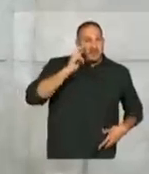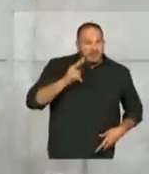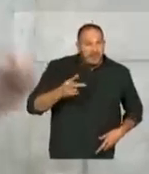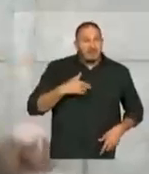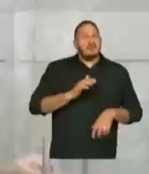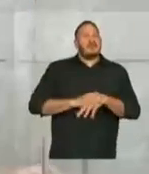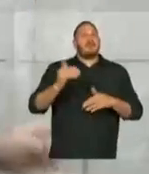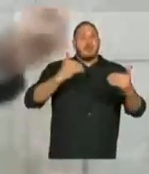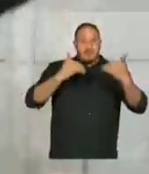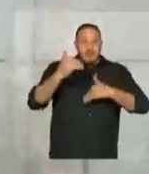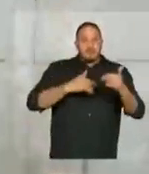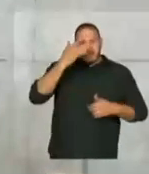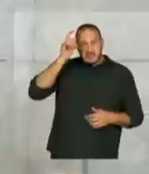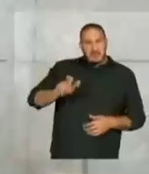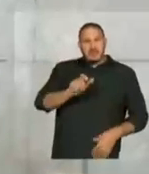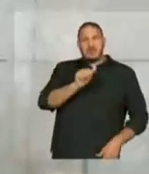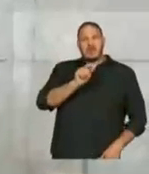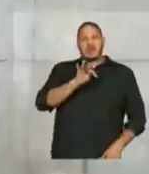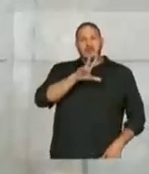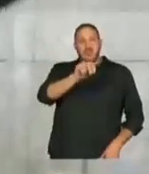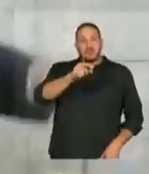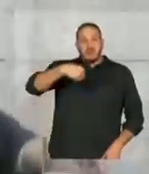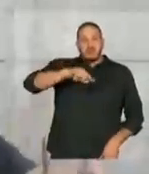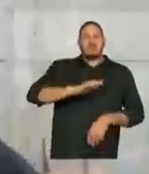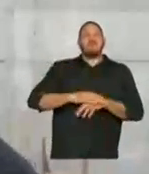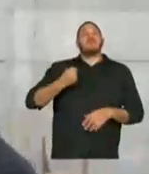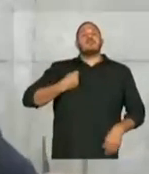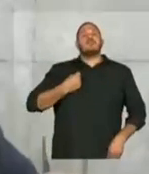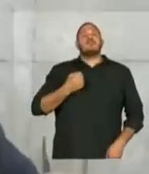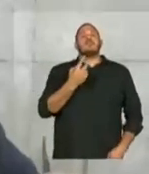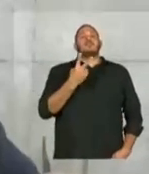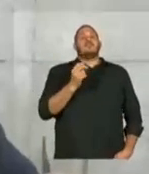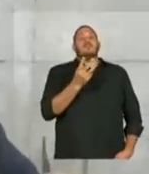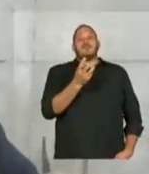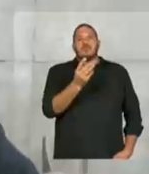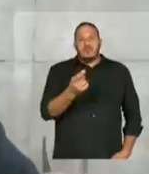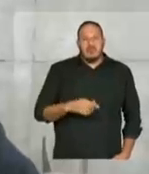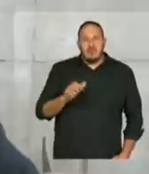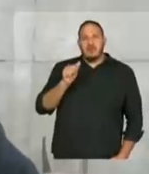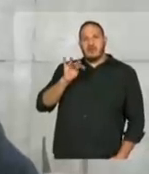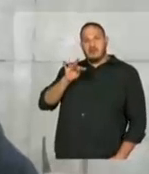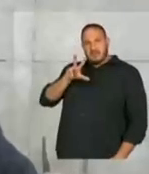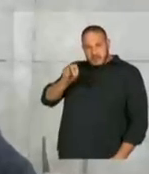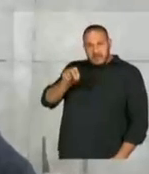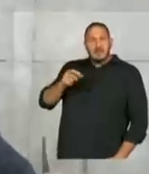participação dos ativos. Vou pegar lá um número. 2013, os ativos eram